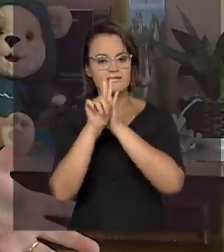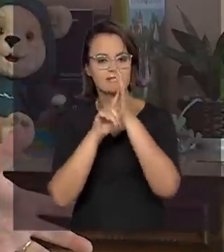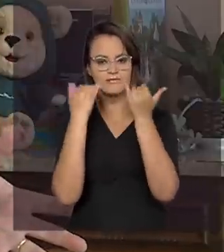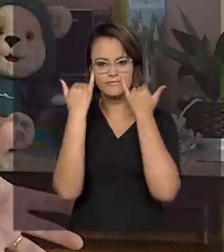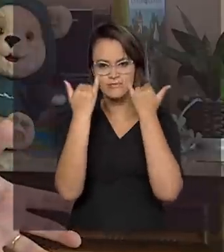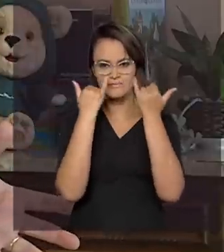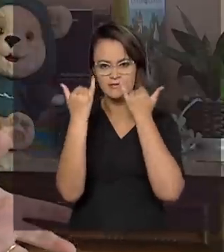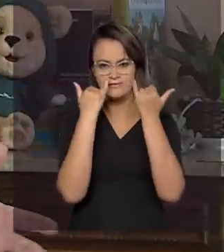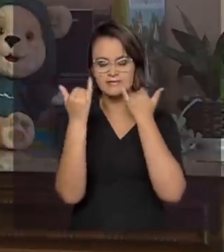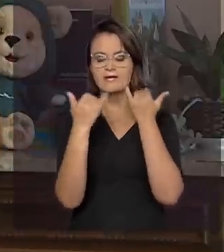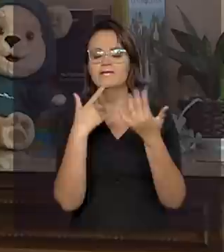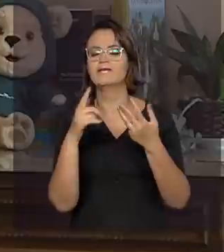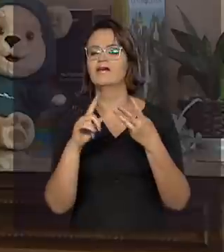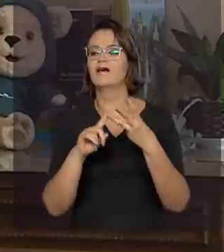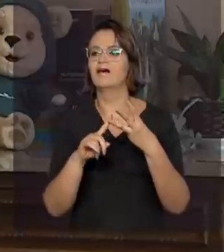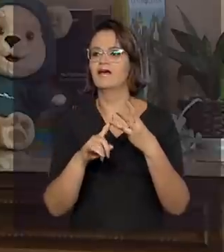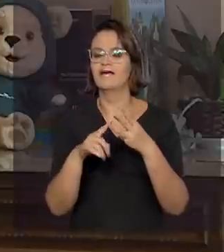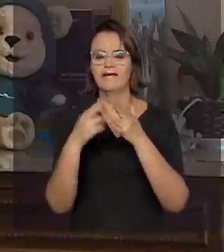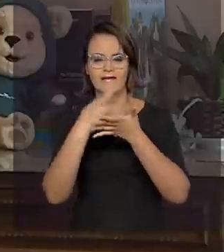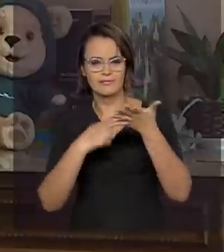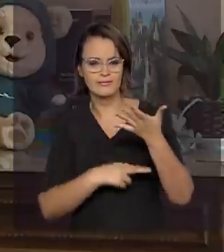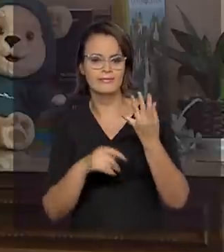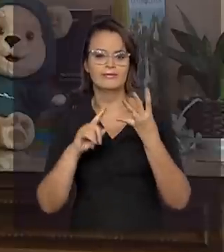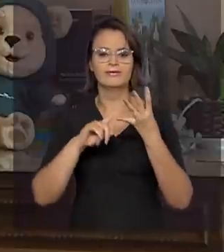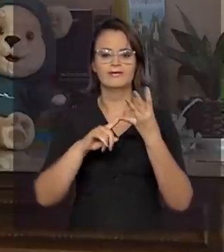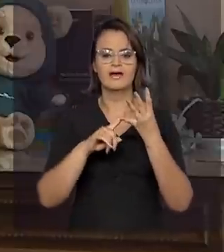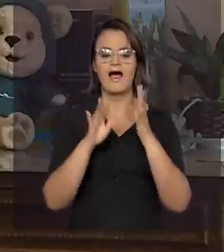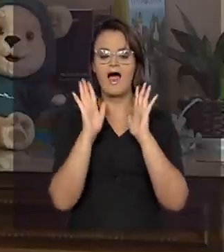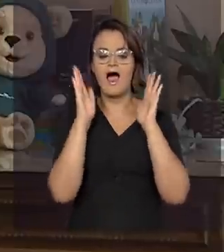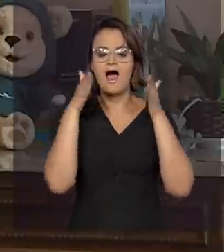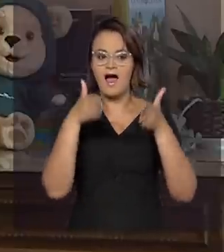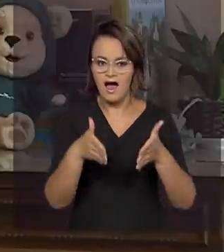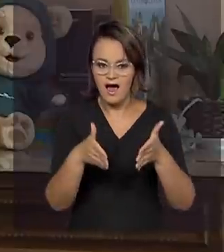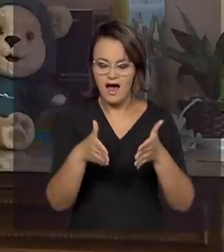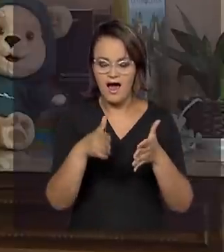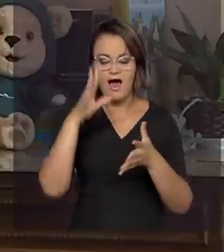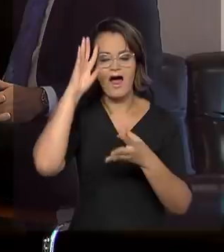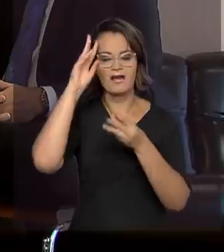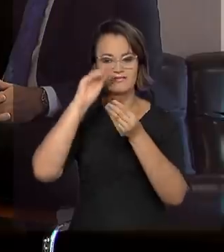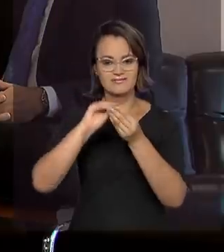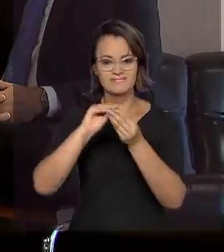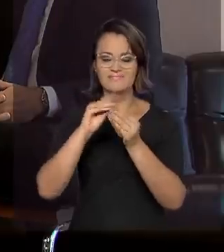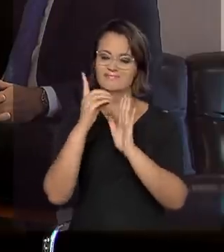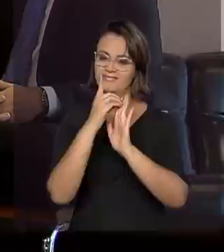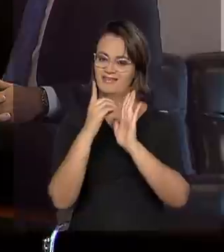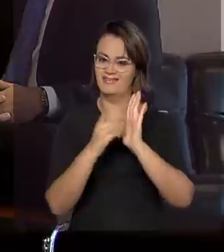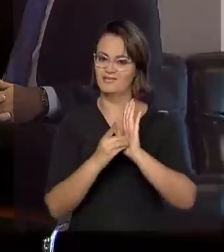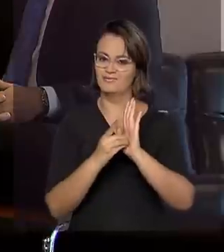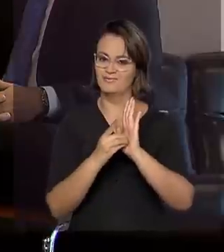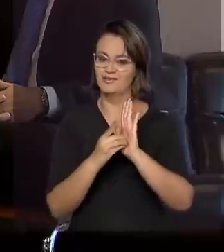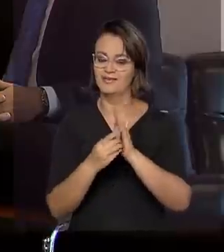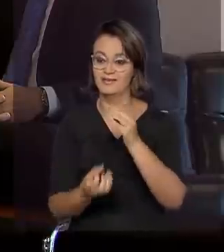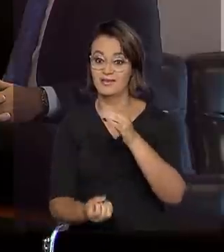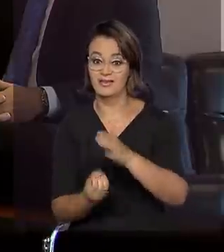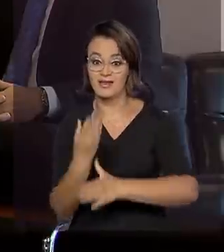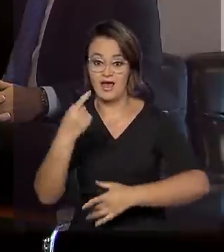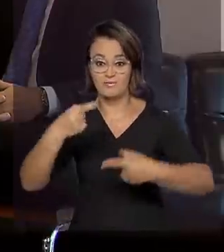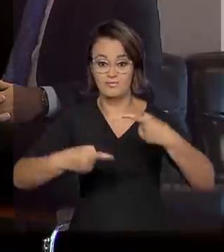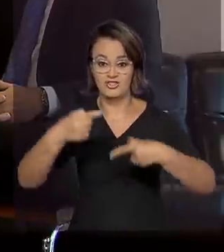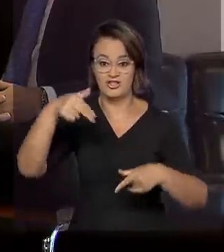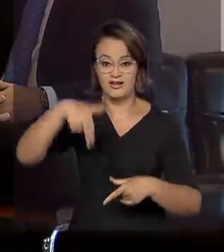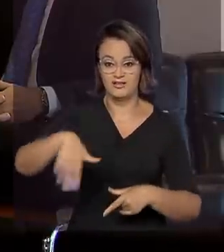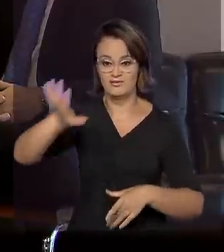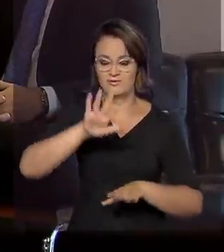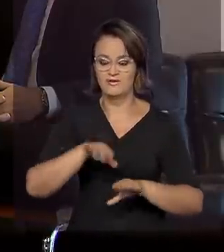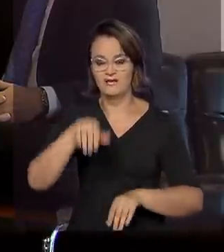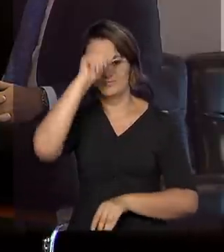dados que foram apresentados, relatórios e chegamos, então, ao decreto que institui a Política Nacional